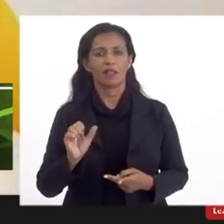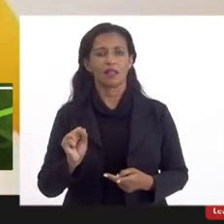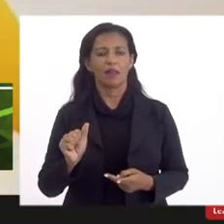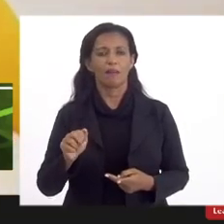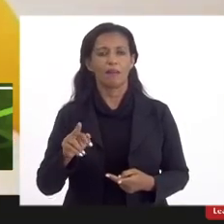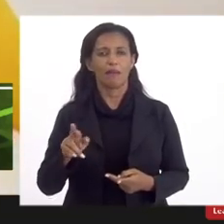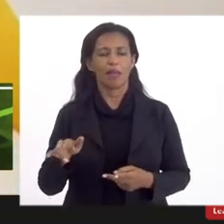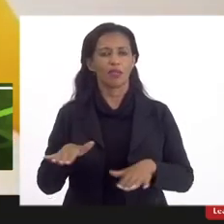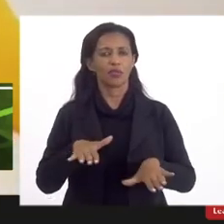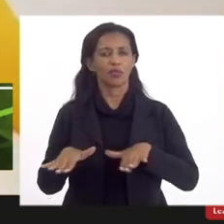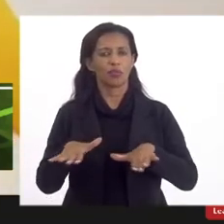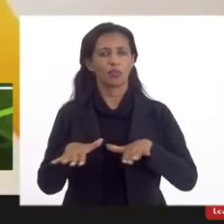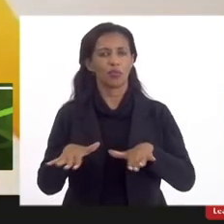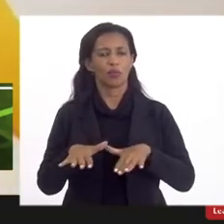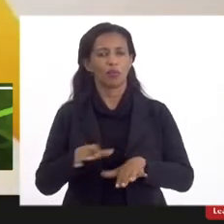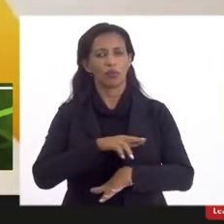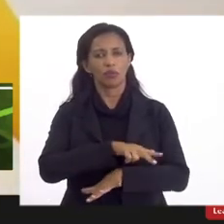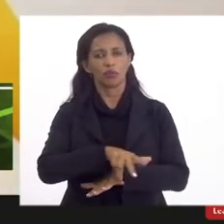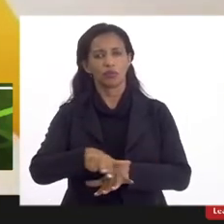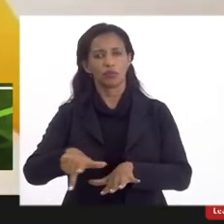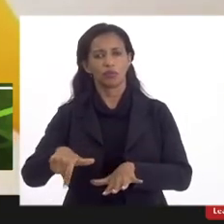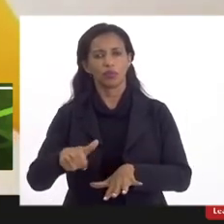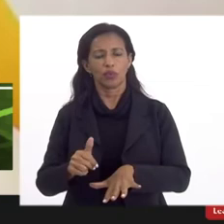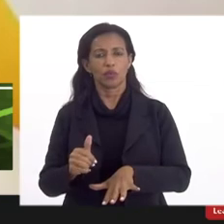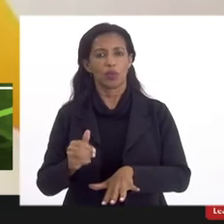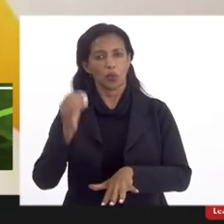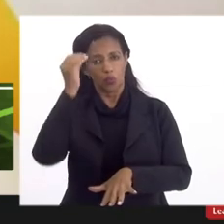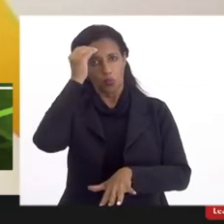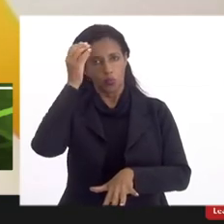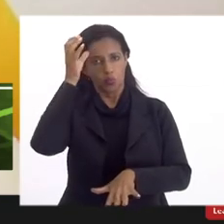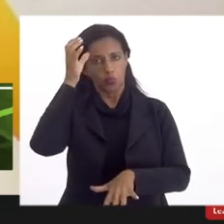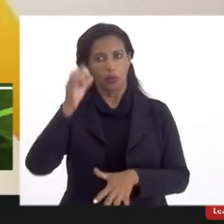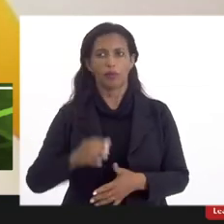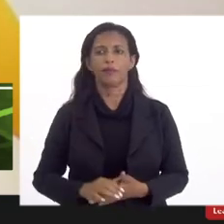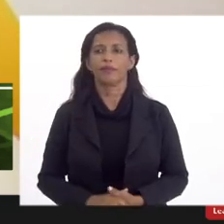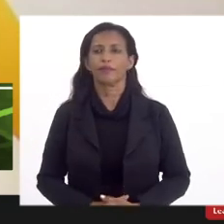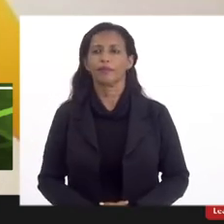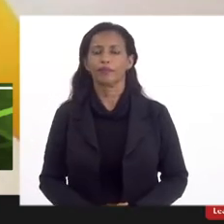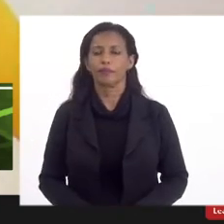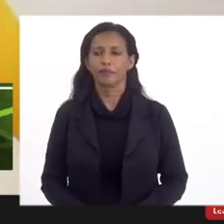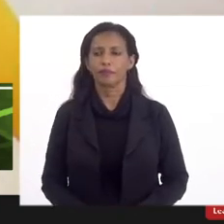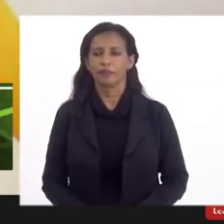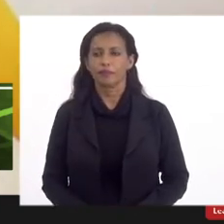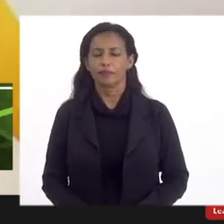movimento Territórios Diversos Associação Cultural Elisabeth está aqui conosco